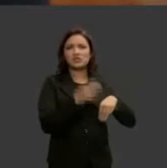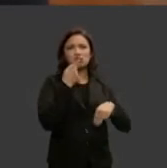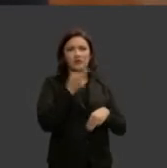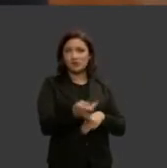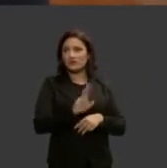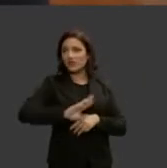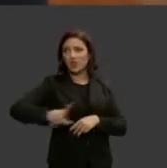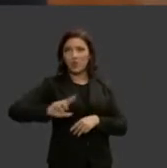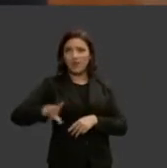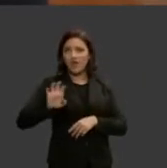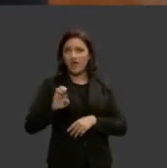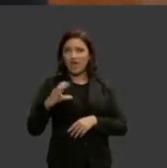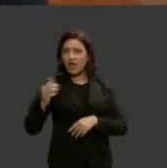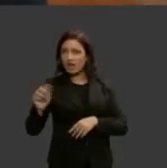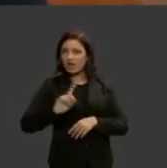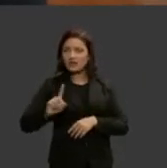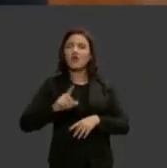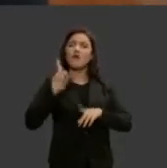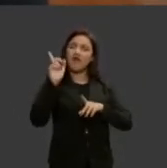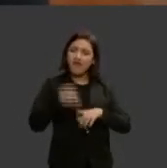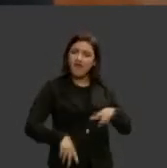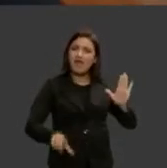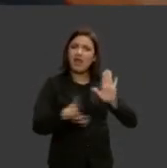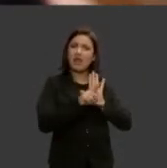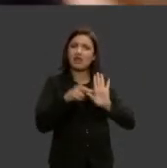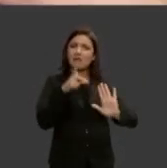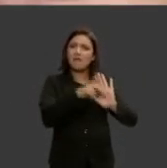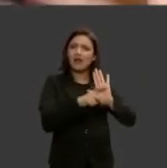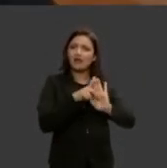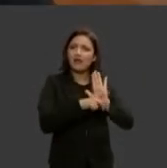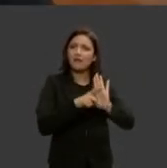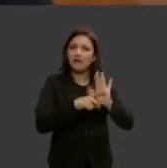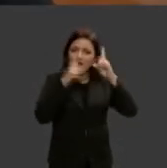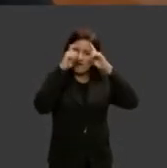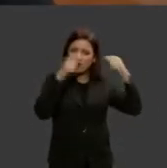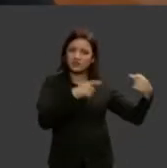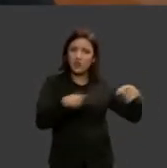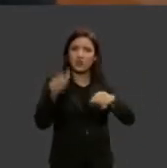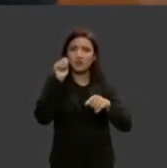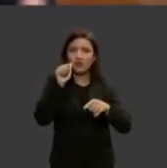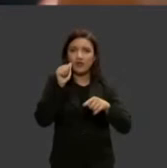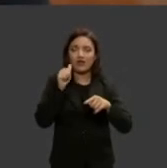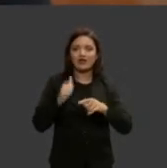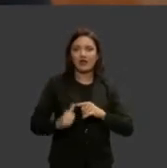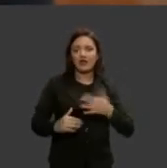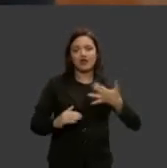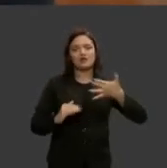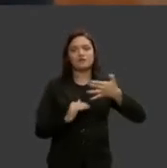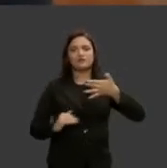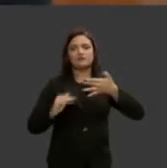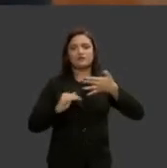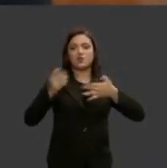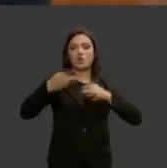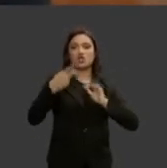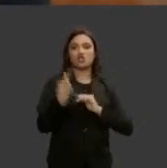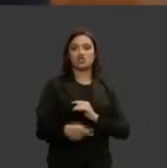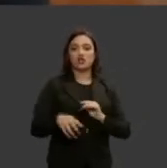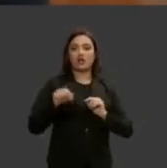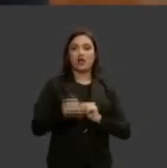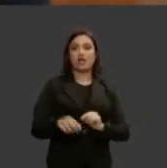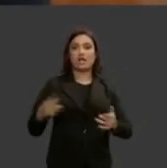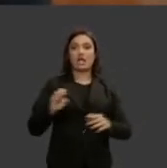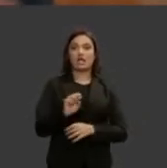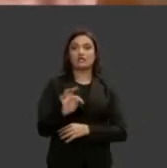da Penha e vara de violência doméstica e familiar contra a mulher essa discussão chega o STJ e o STJ então entende